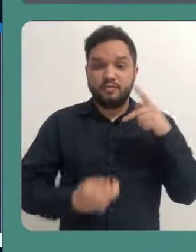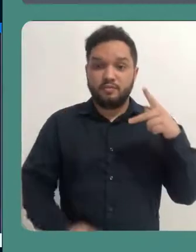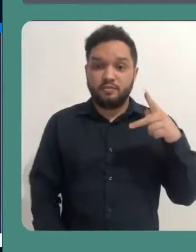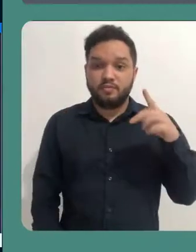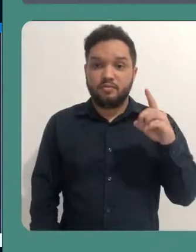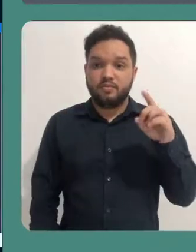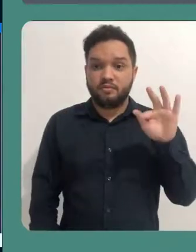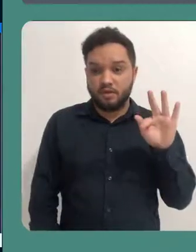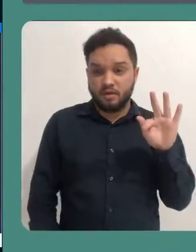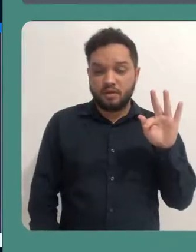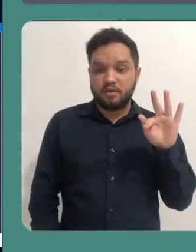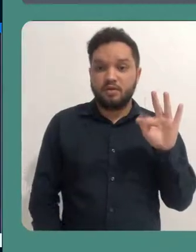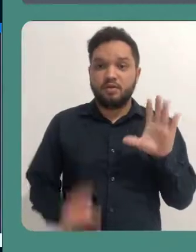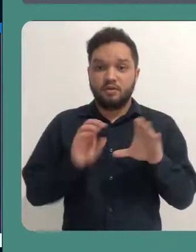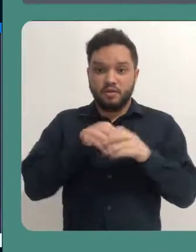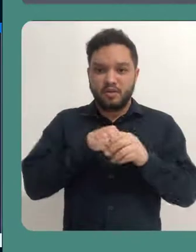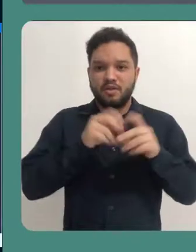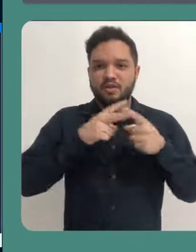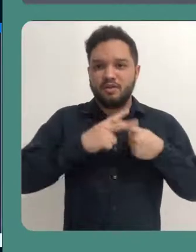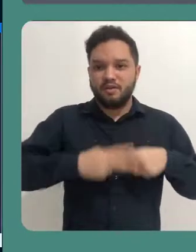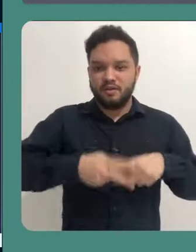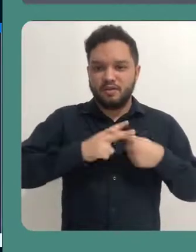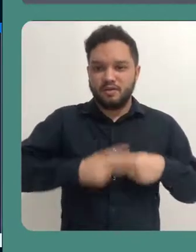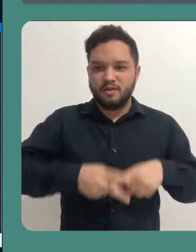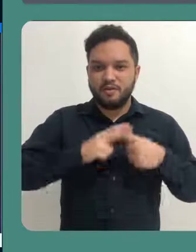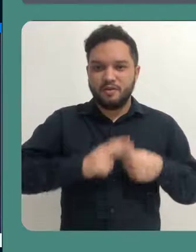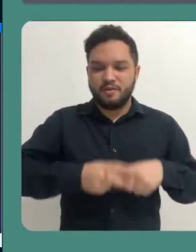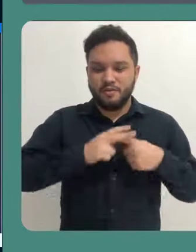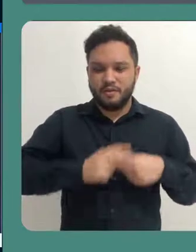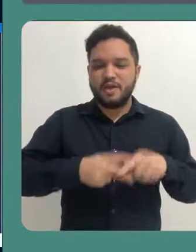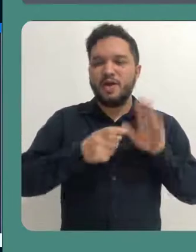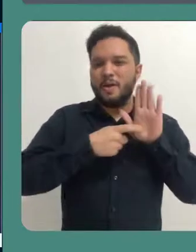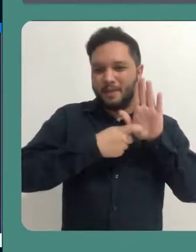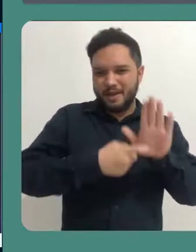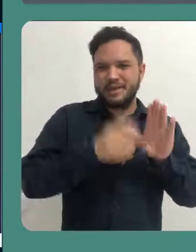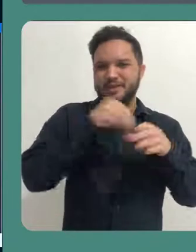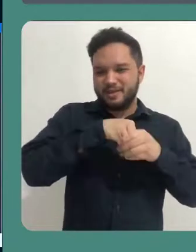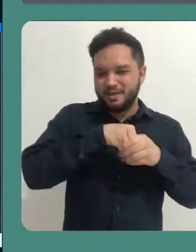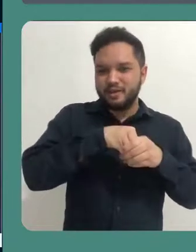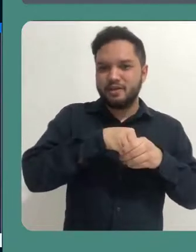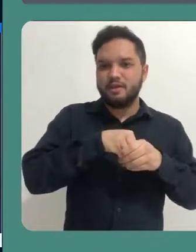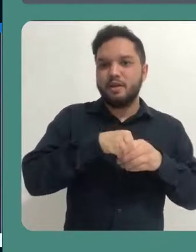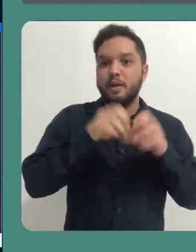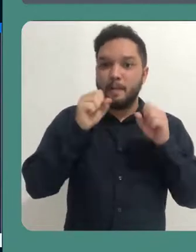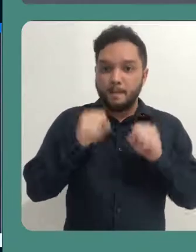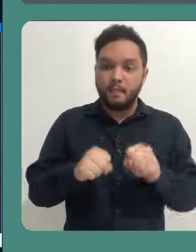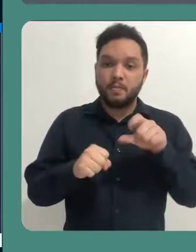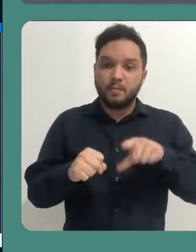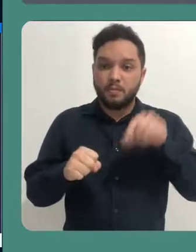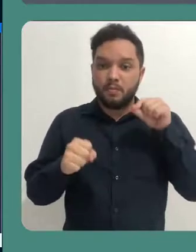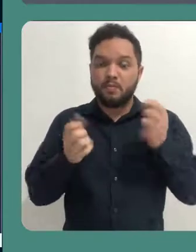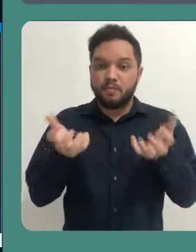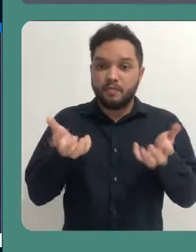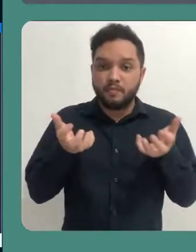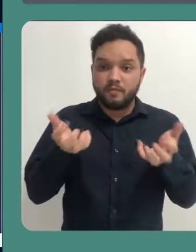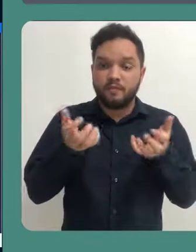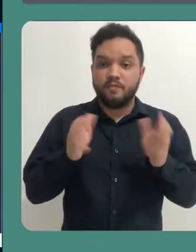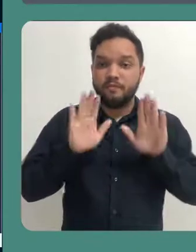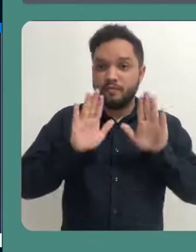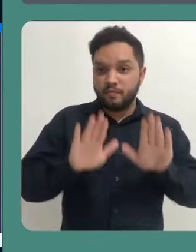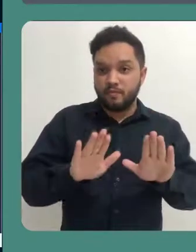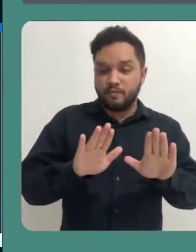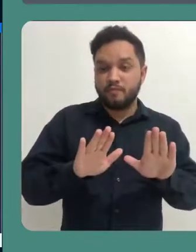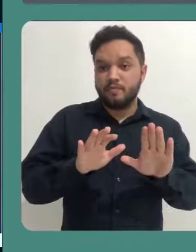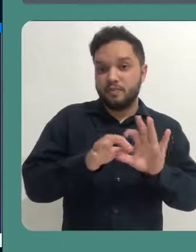serão convertidos em PDF e nas configurações de carregamento de apresentação você também pode